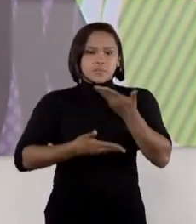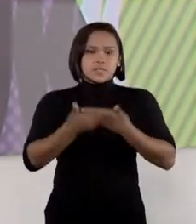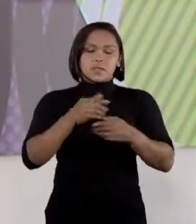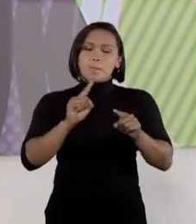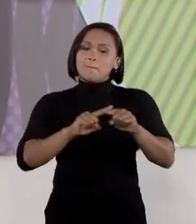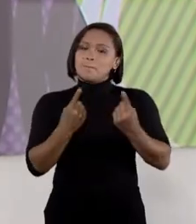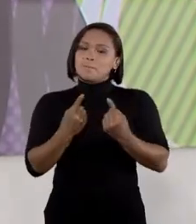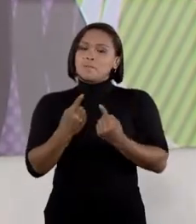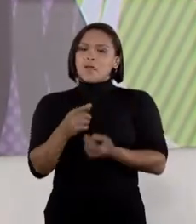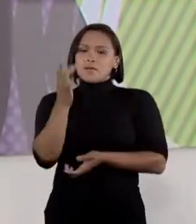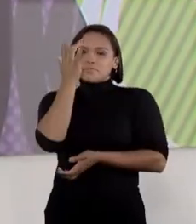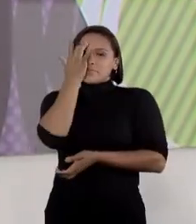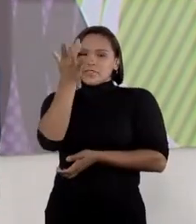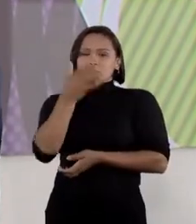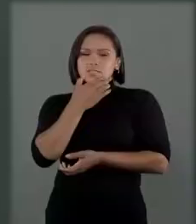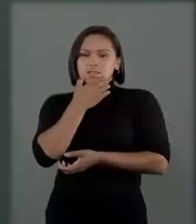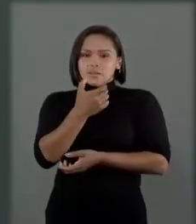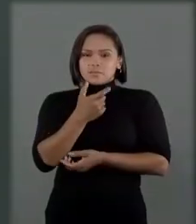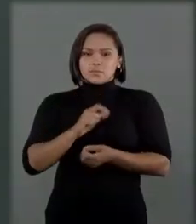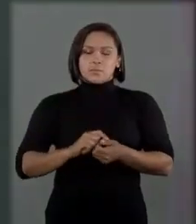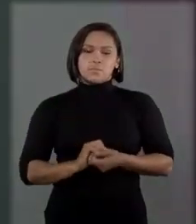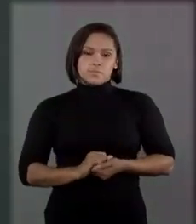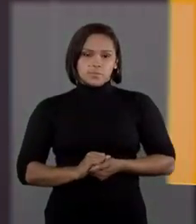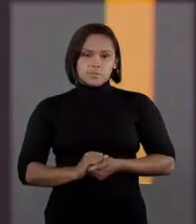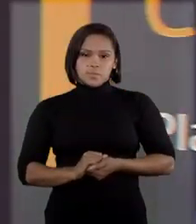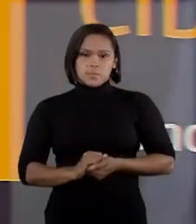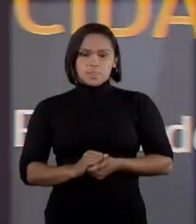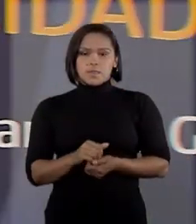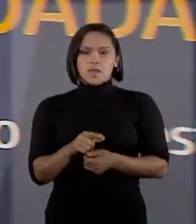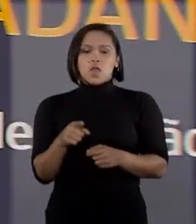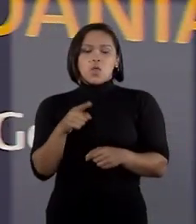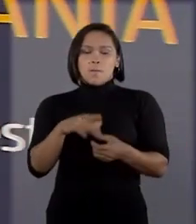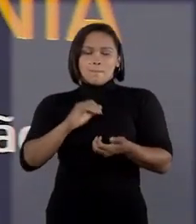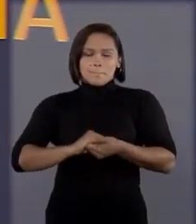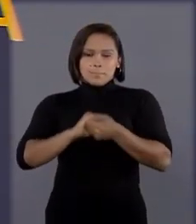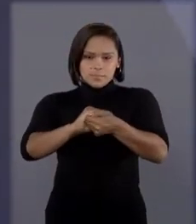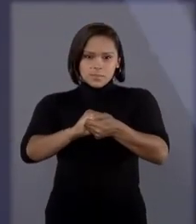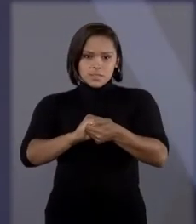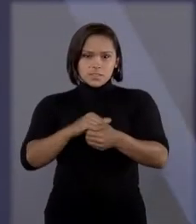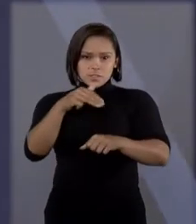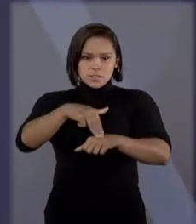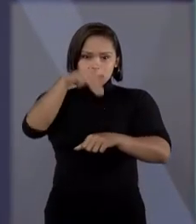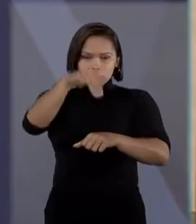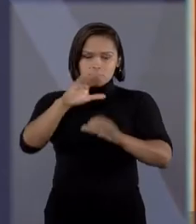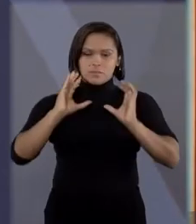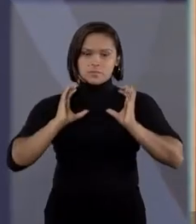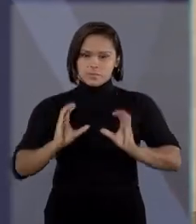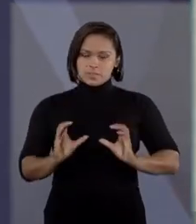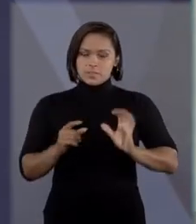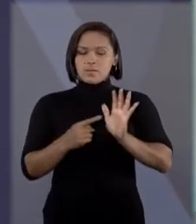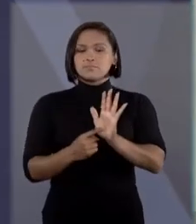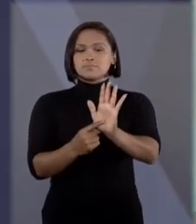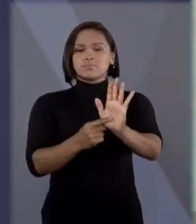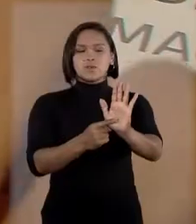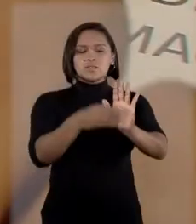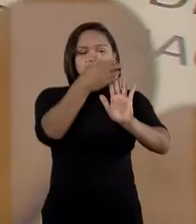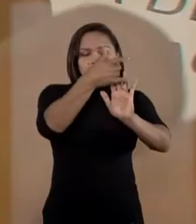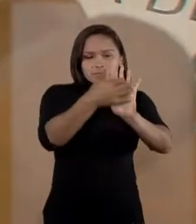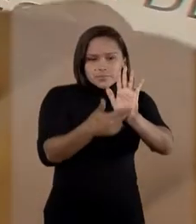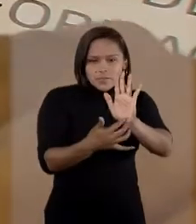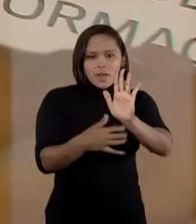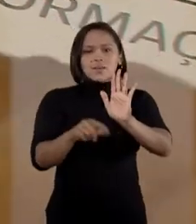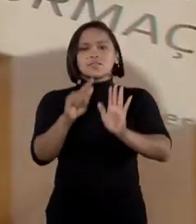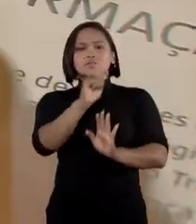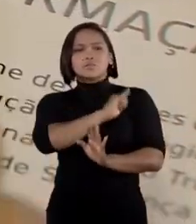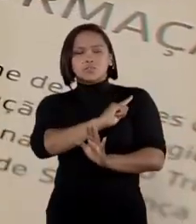mas eficiente e produtiva. O plano chamado, de mãos dadas, magistratura e cidadania, apresenta diretrizes nas áreas